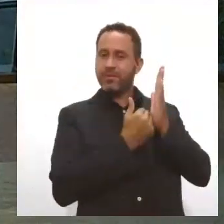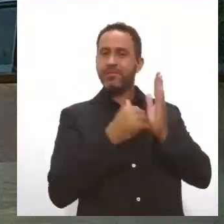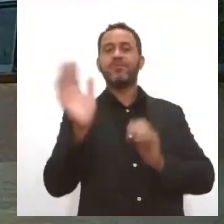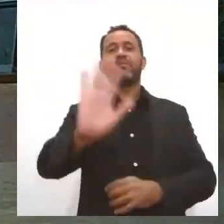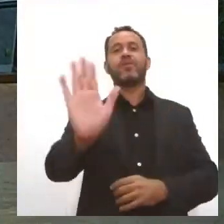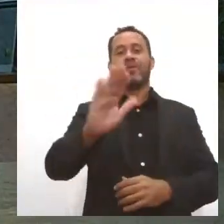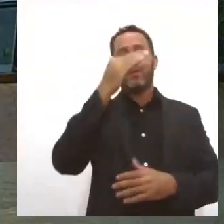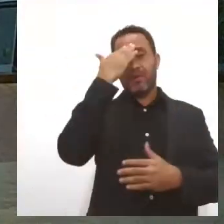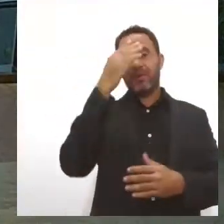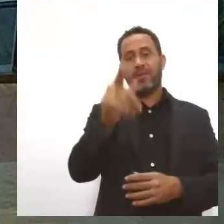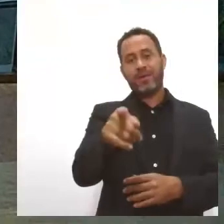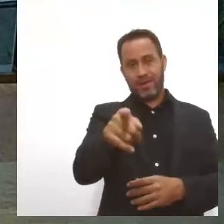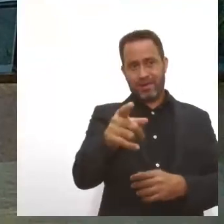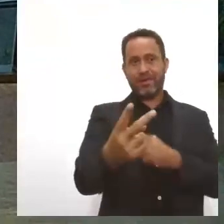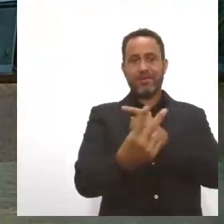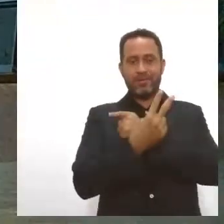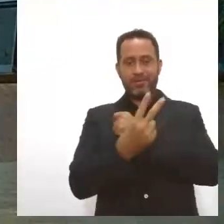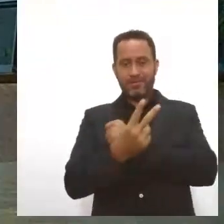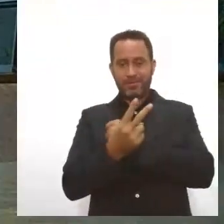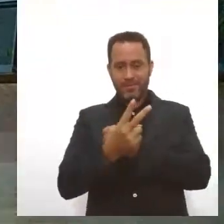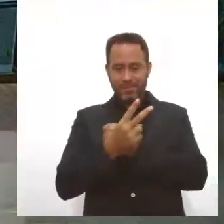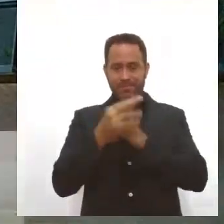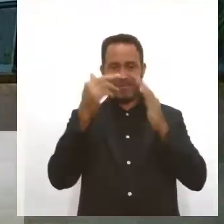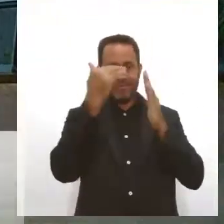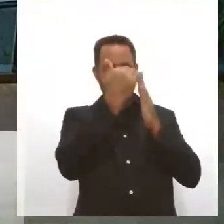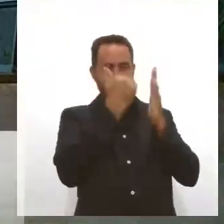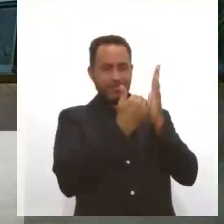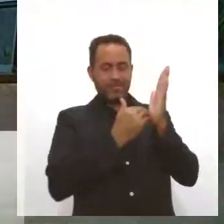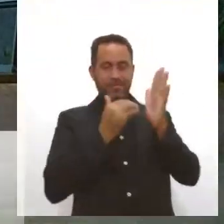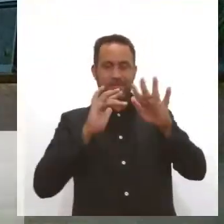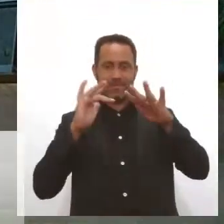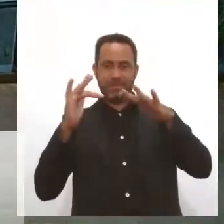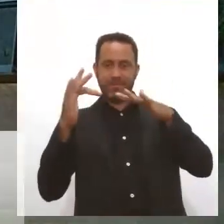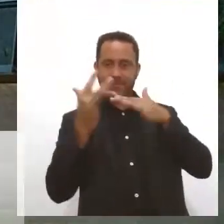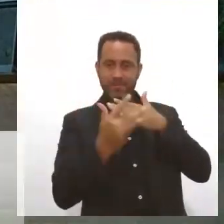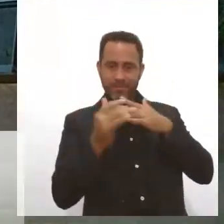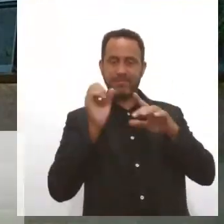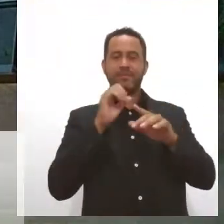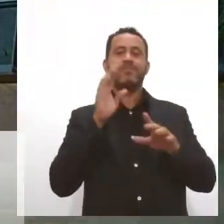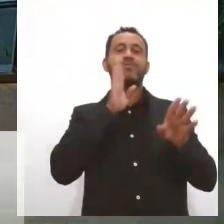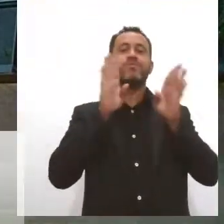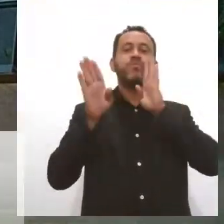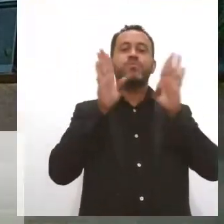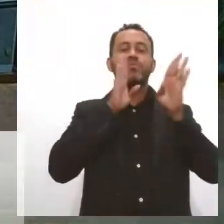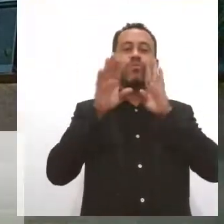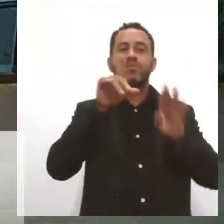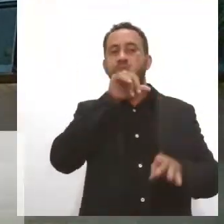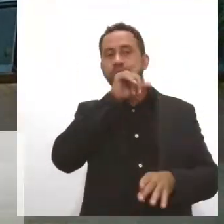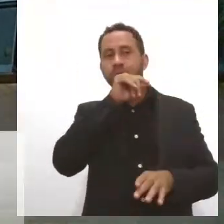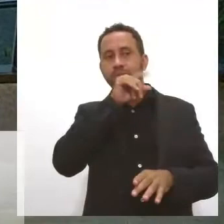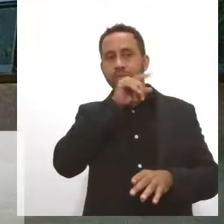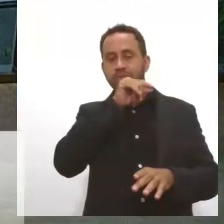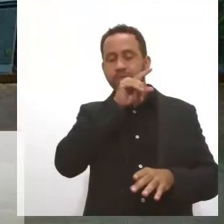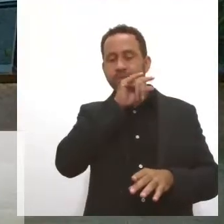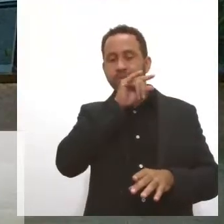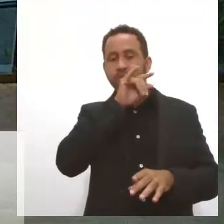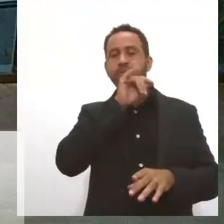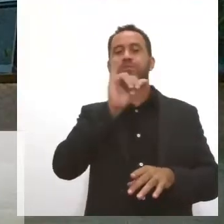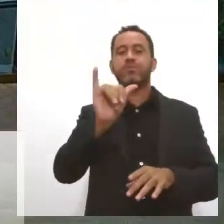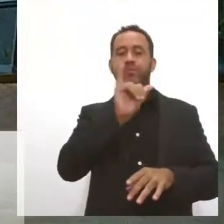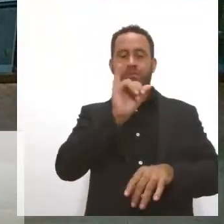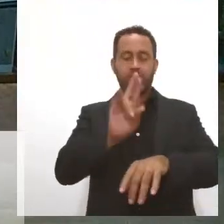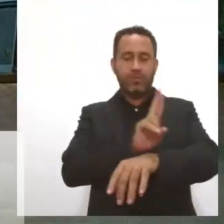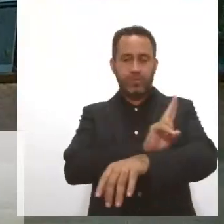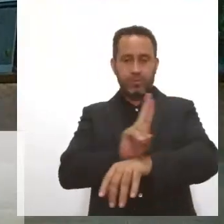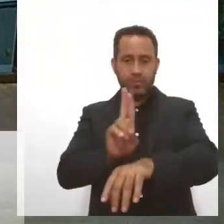obrigado pela sua companhia. Siga as nossas redes sociais no Facebook e Instagram, arroba TV Alese 5.2, no Twitter, arroba TV Alese. Nosso